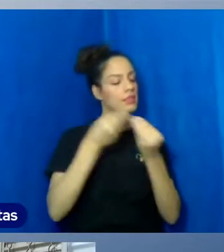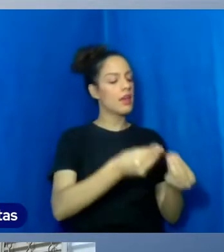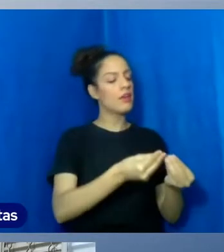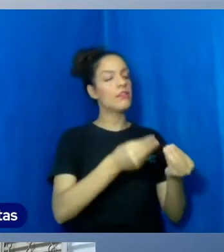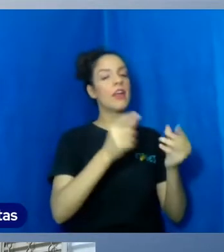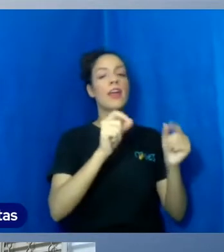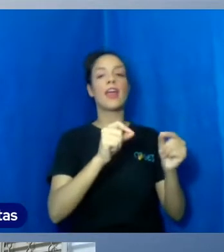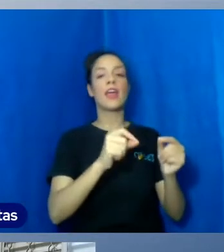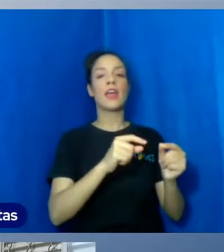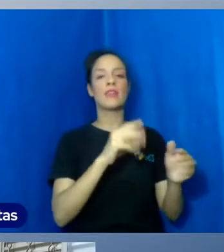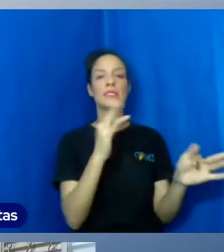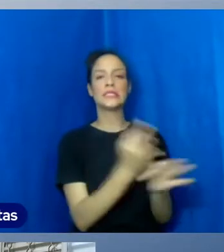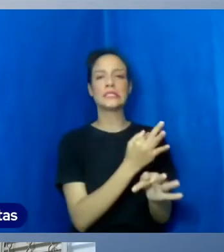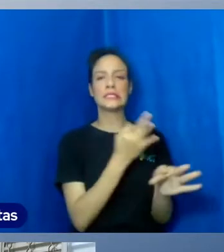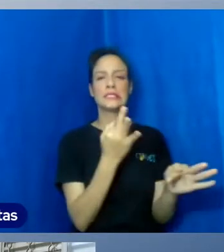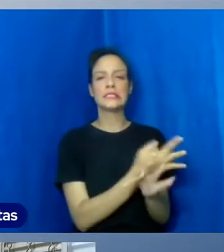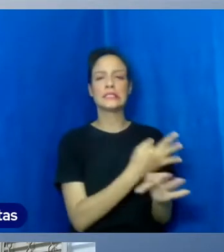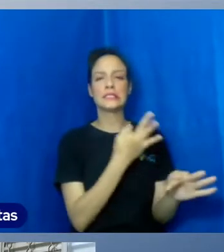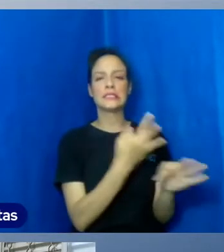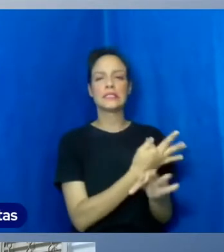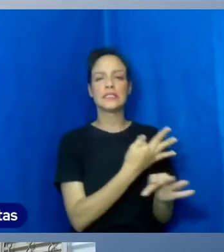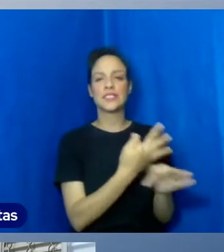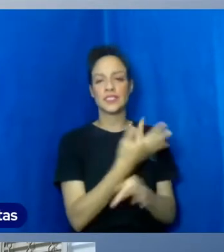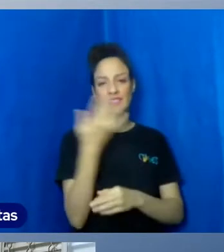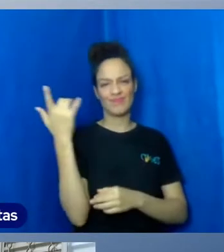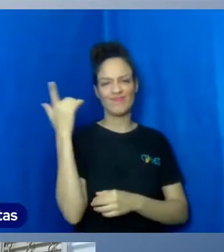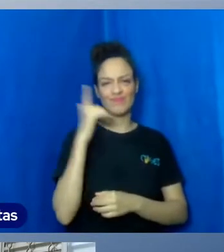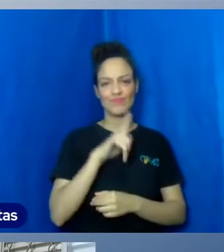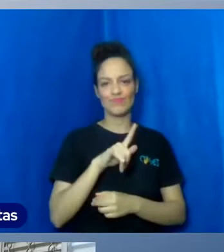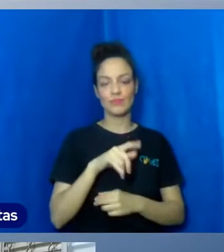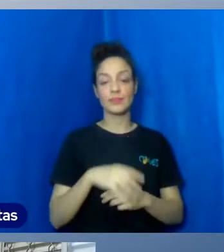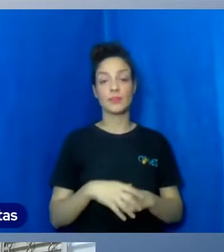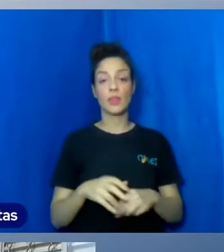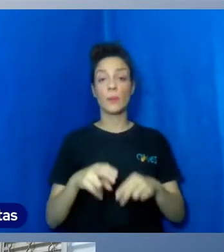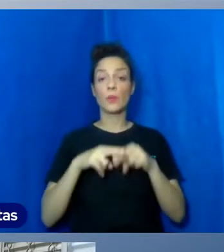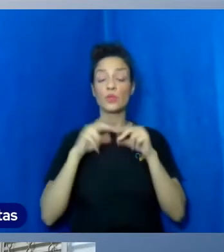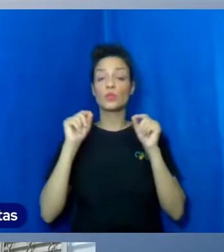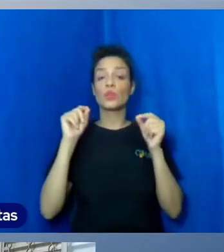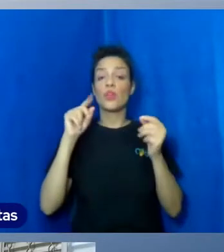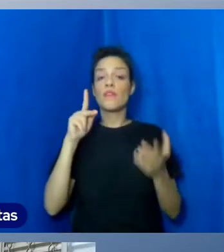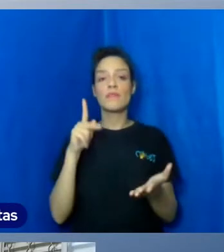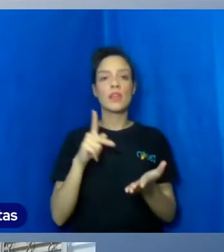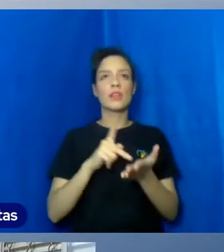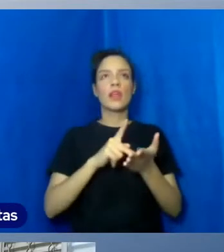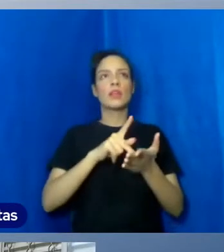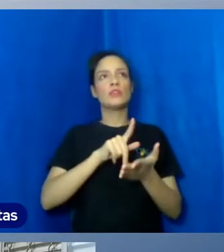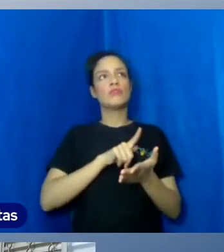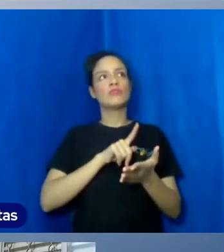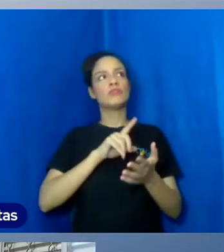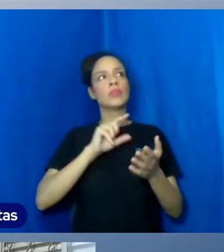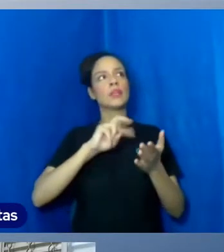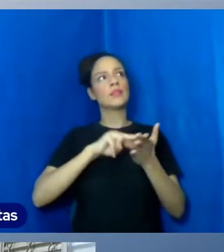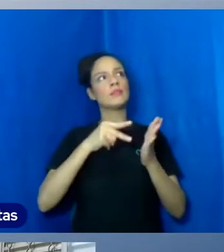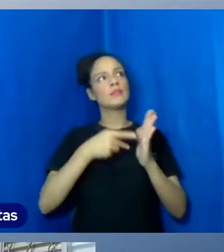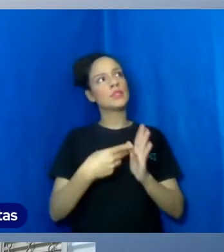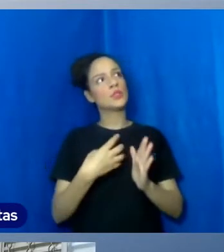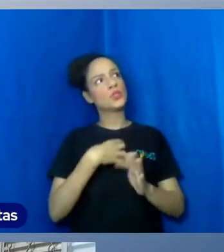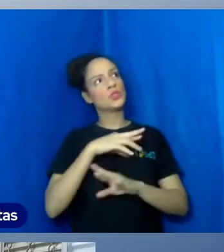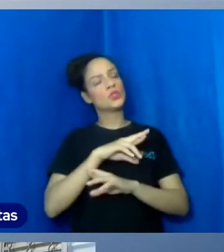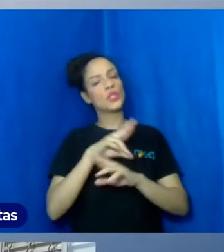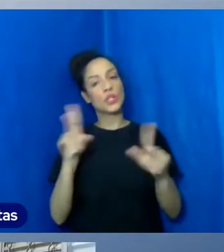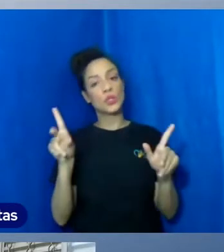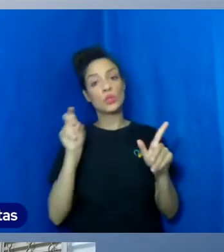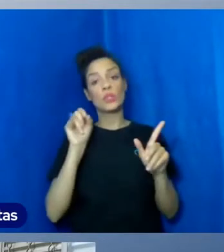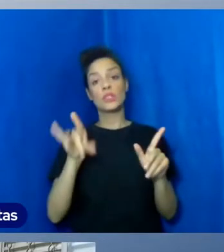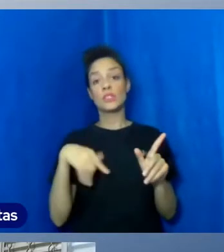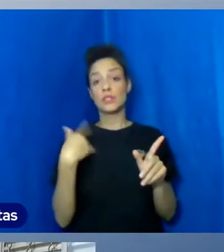sobreviver a isso. Então, a verdade vai sendo lida de forma distinta por cada povo. E quanto mais a